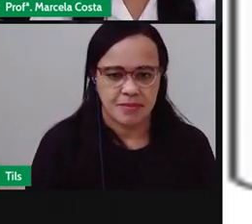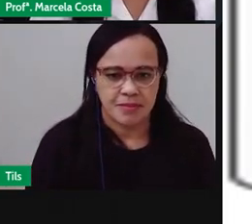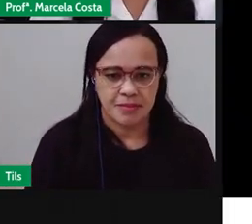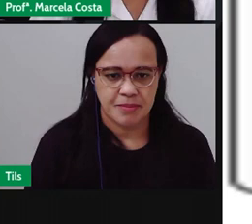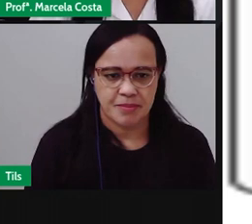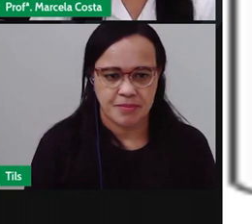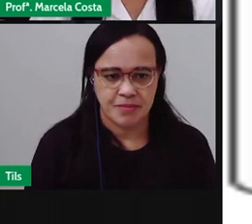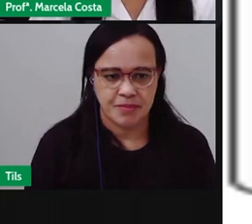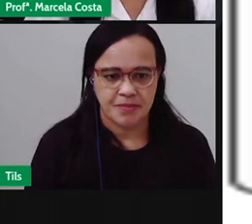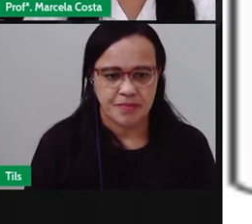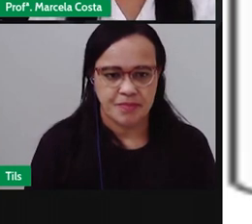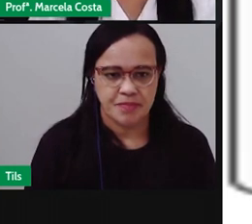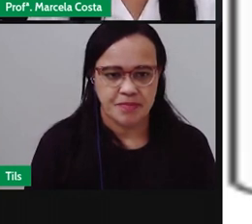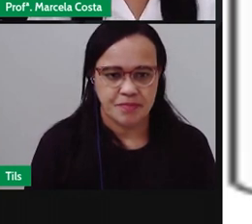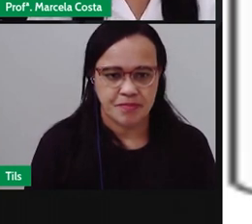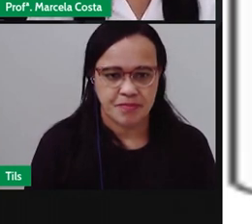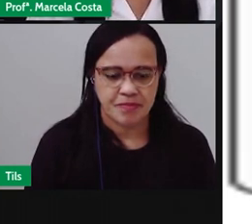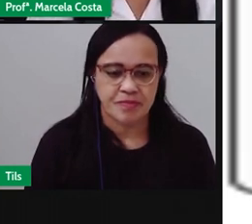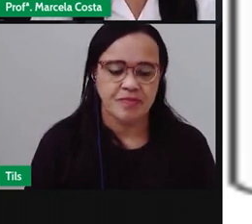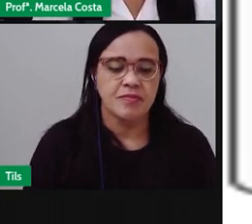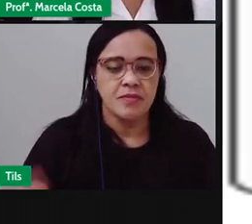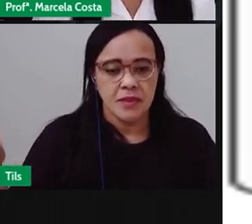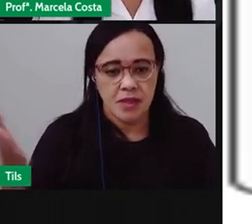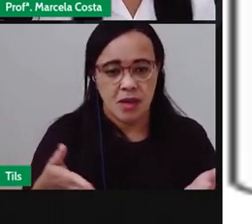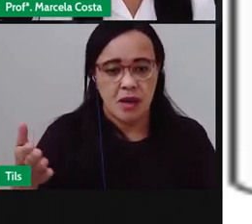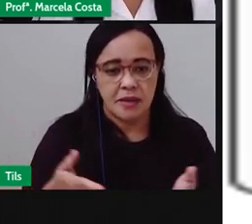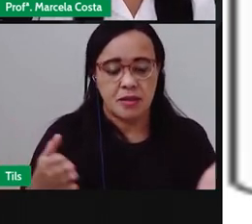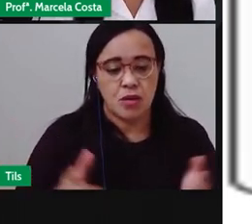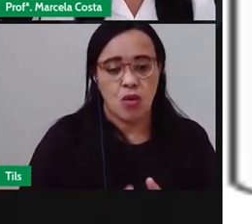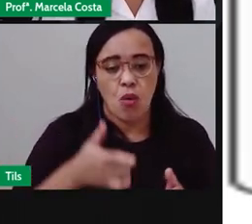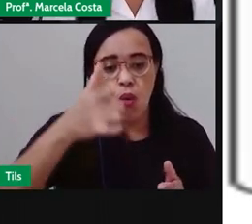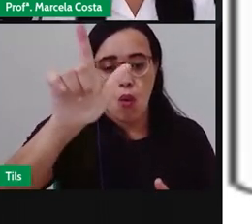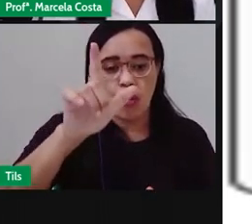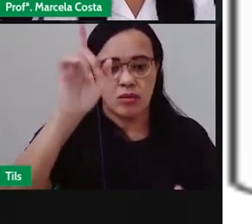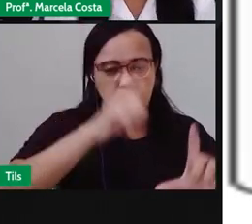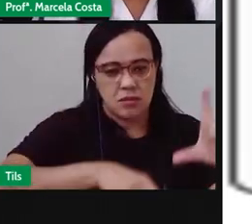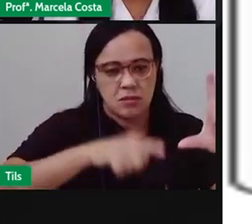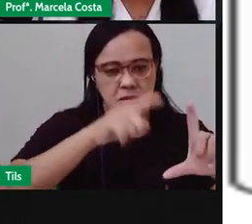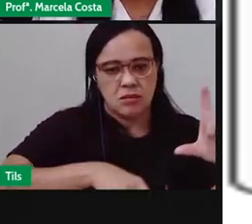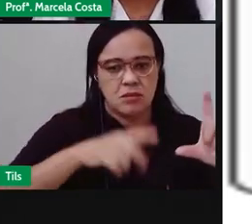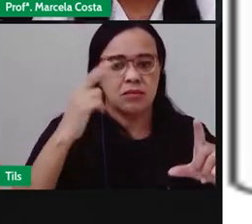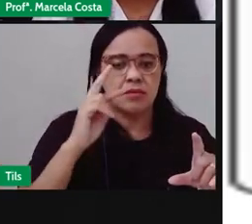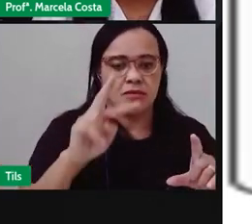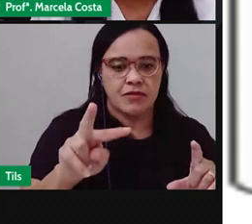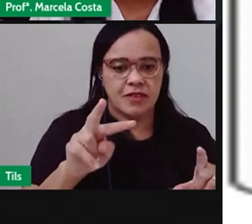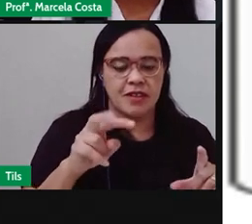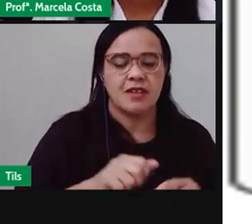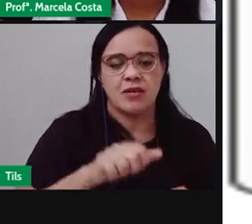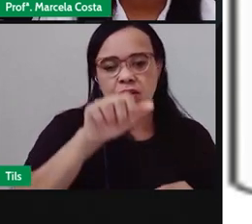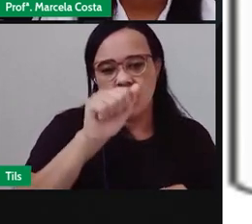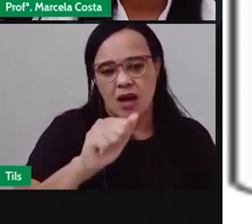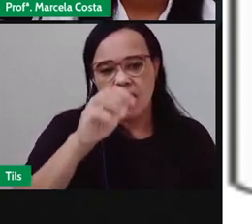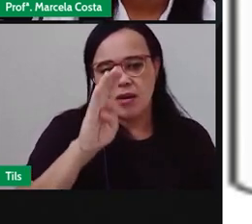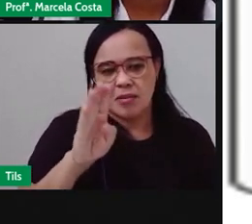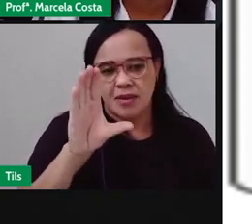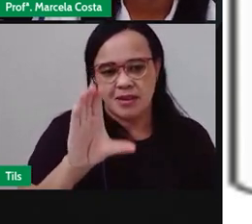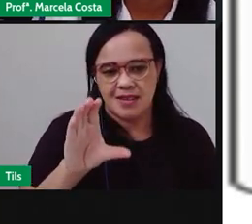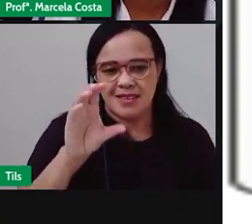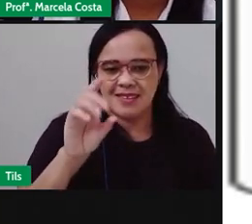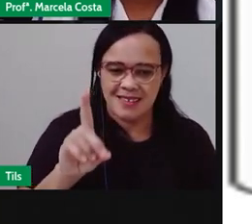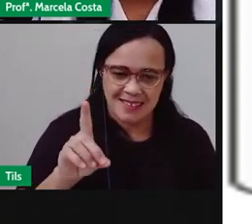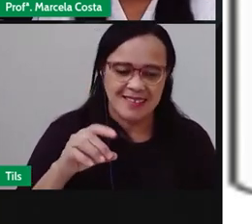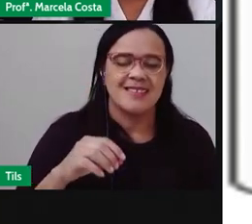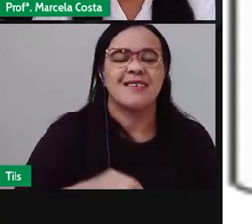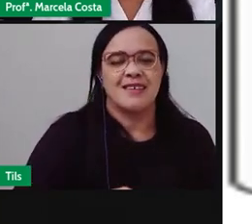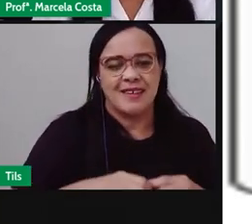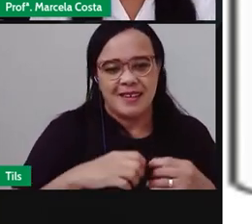Agora vamos ver aí Outra letra Aí nesse ABC do Sertão Né? Que foram